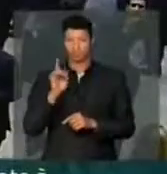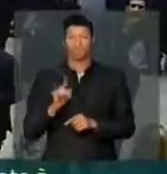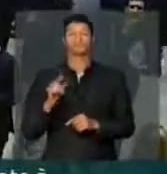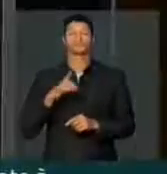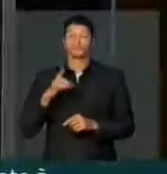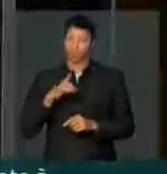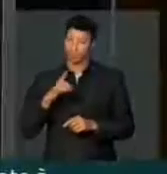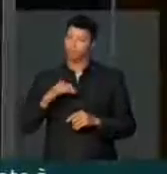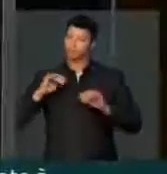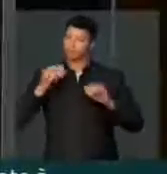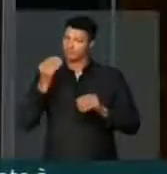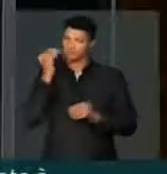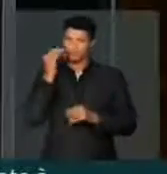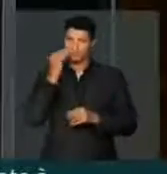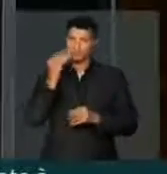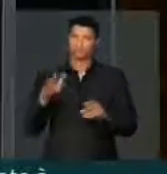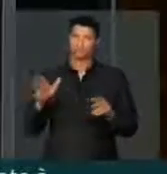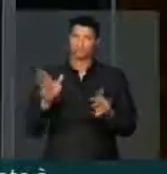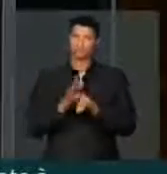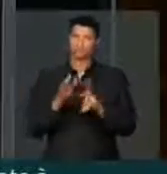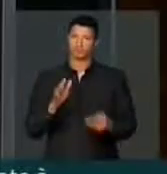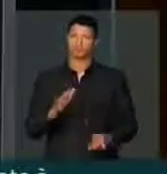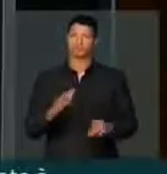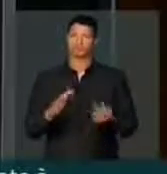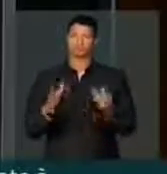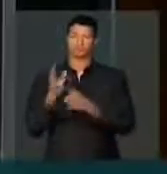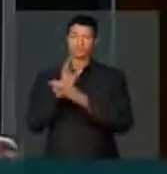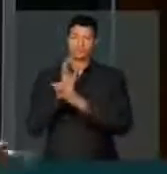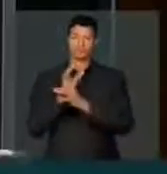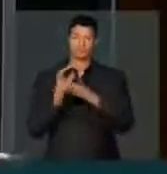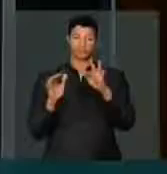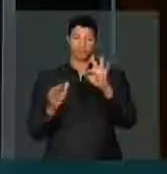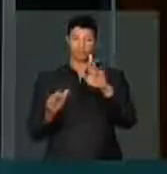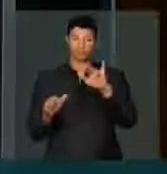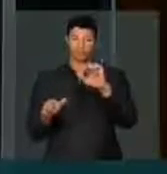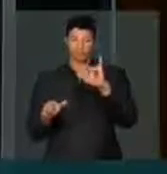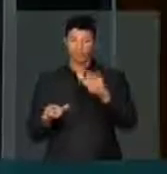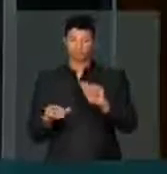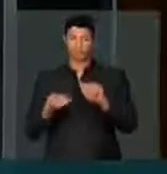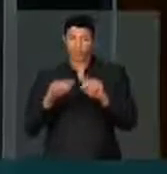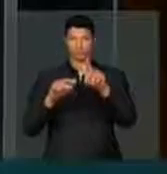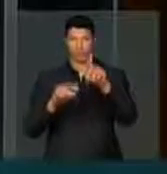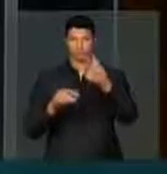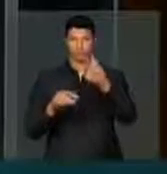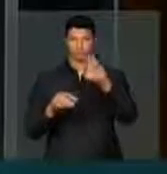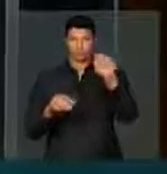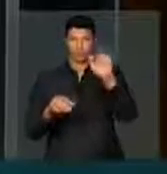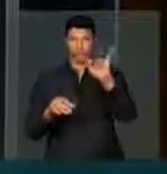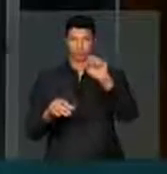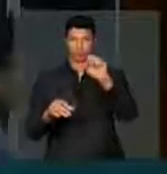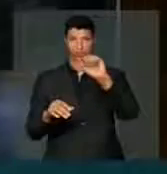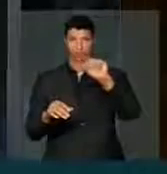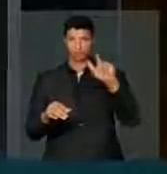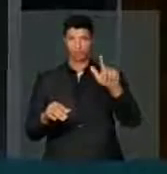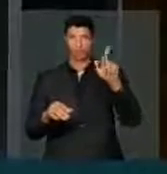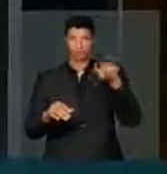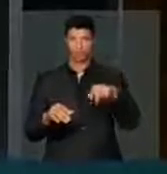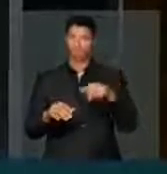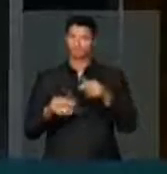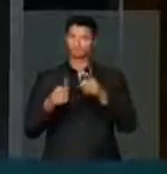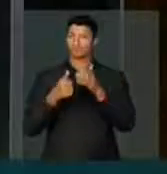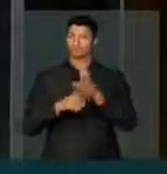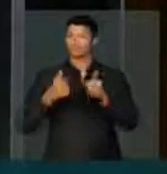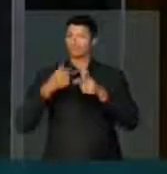Ter a oportunidade de garantir um freio à guerra fiscal é algo